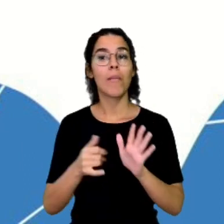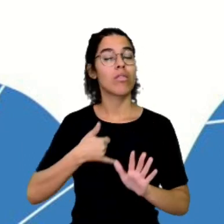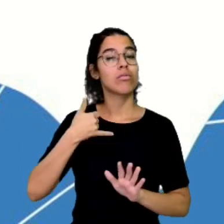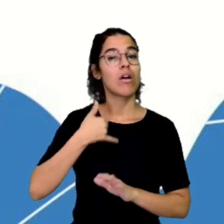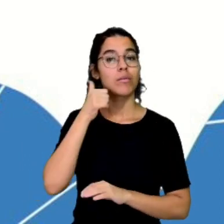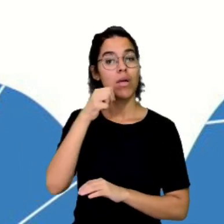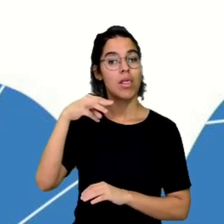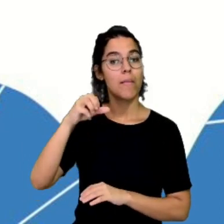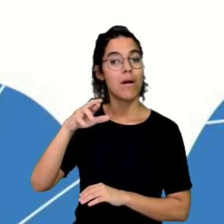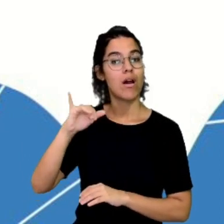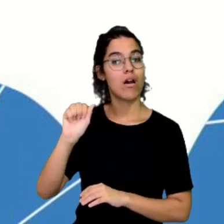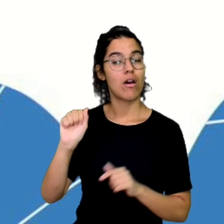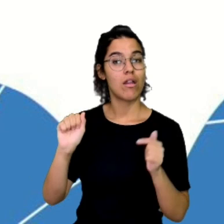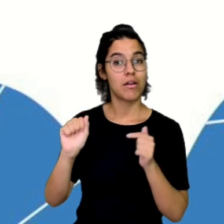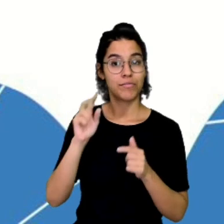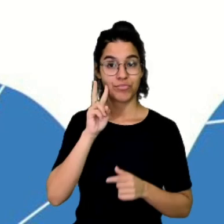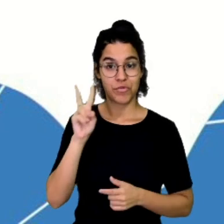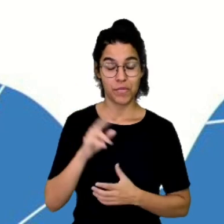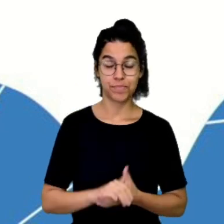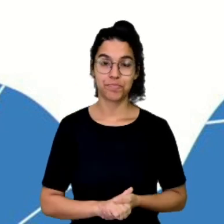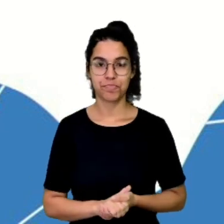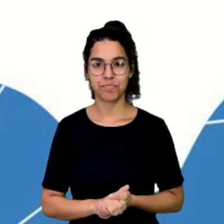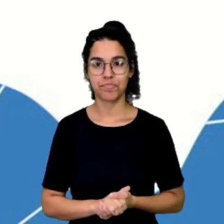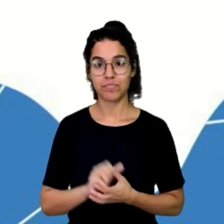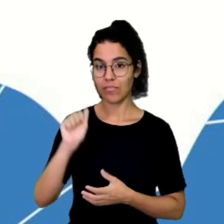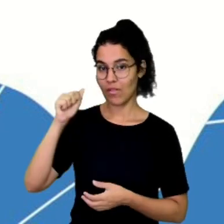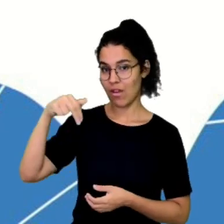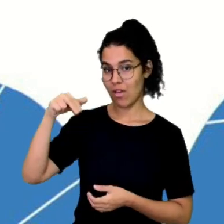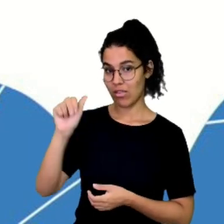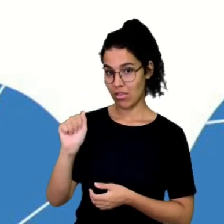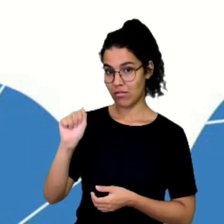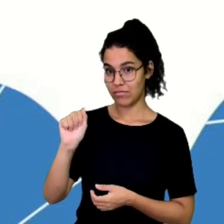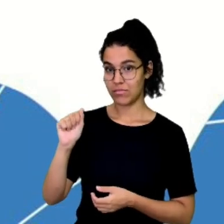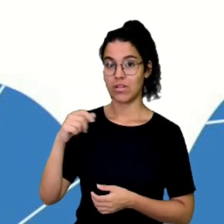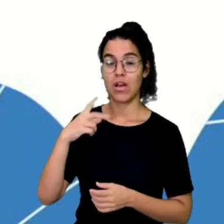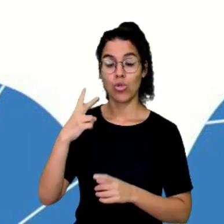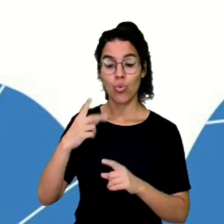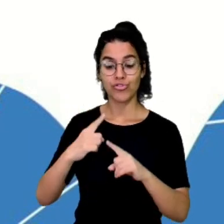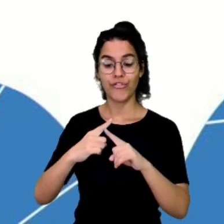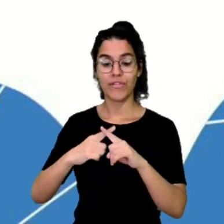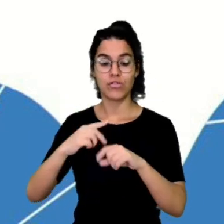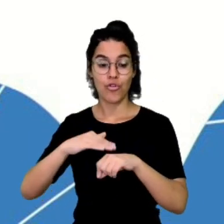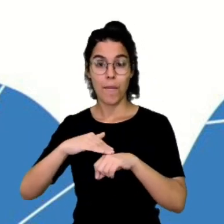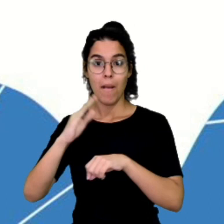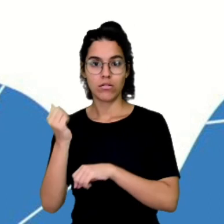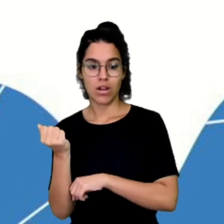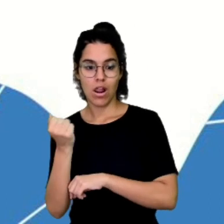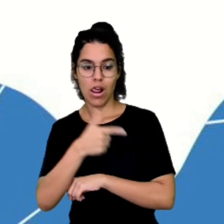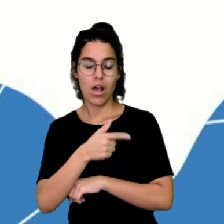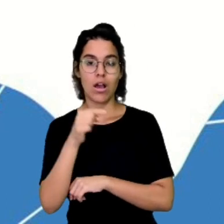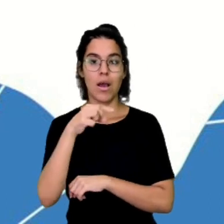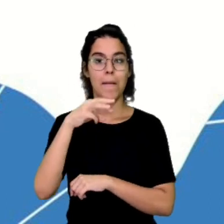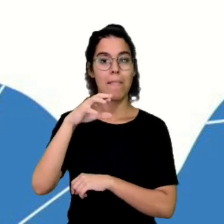Maria? Então, olha a situação. Ana tem duas vezes a idade que Maria terá